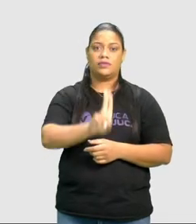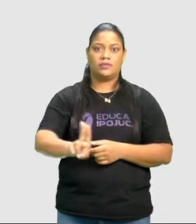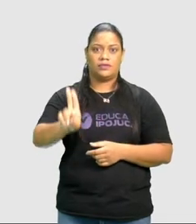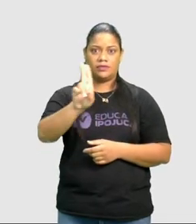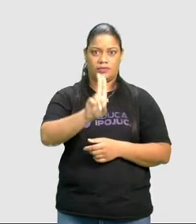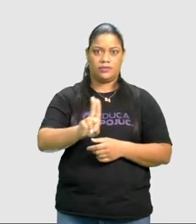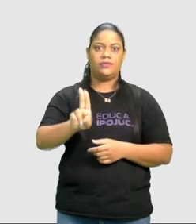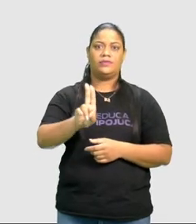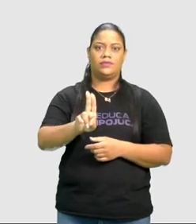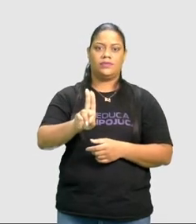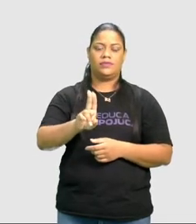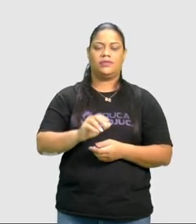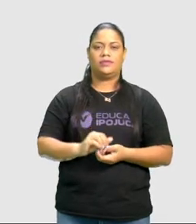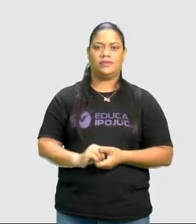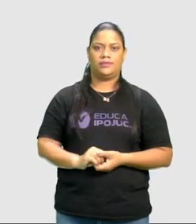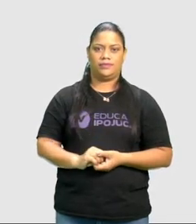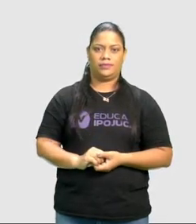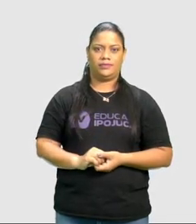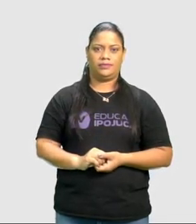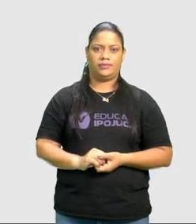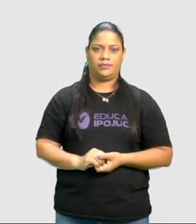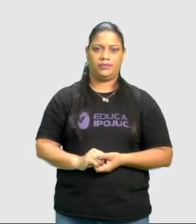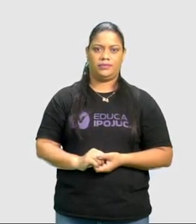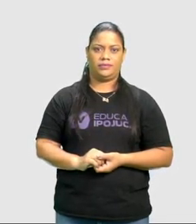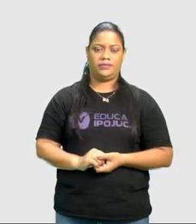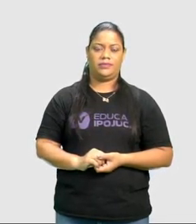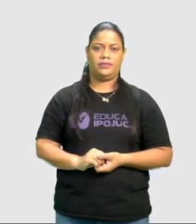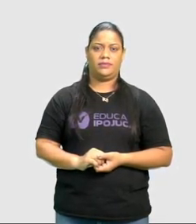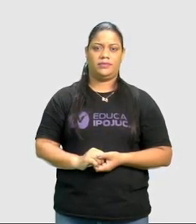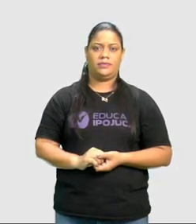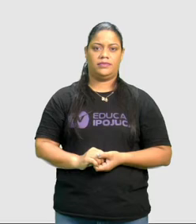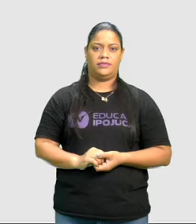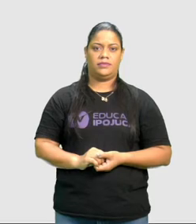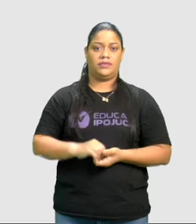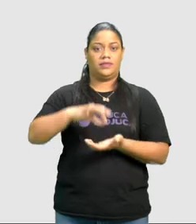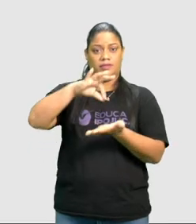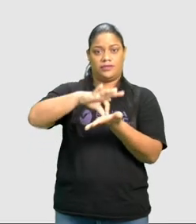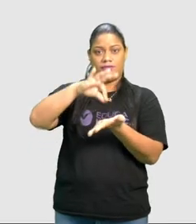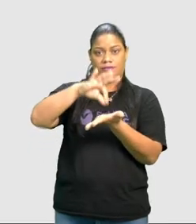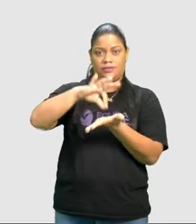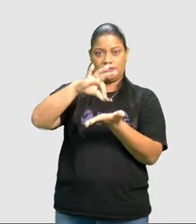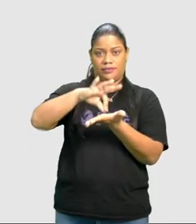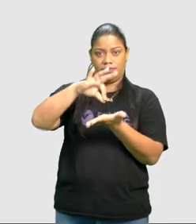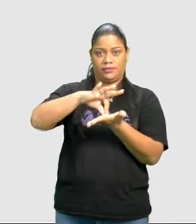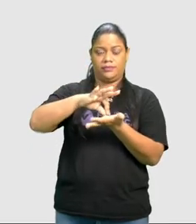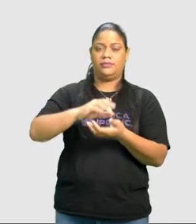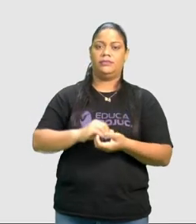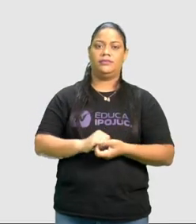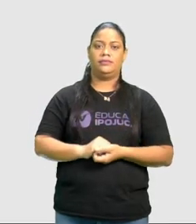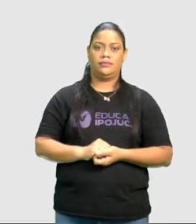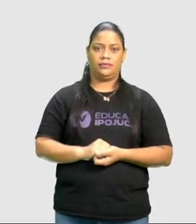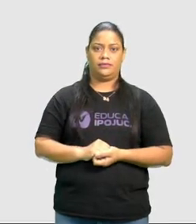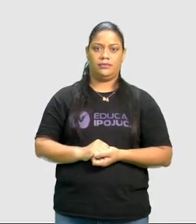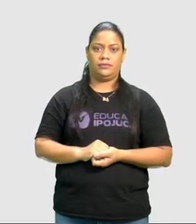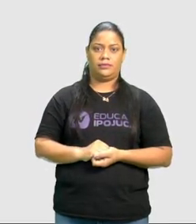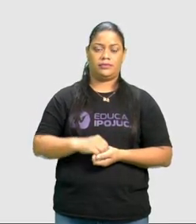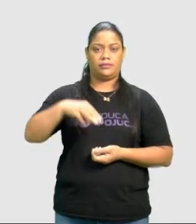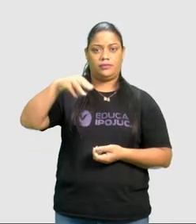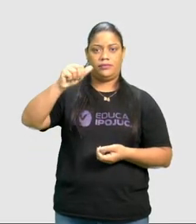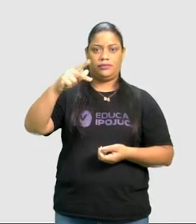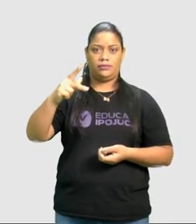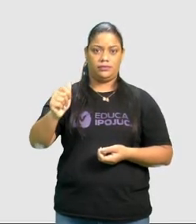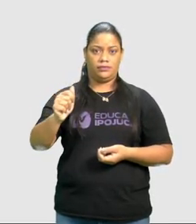espacial é comum usar? Seria o GPS? Seria o mapa?